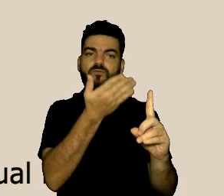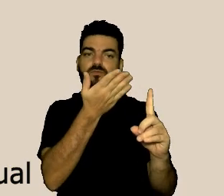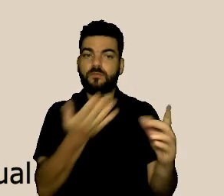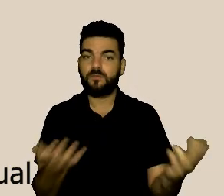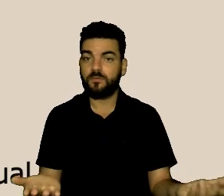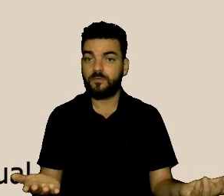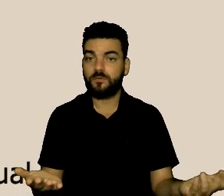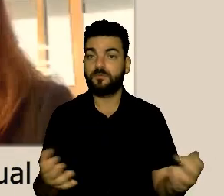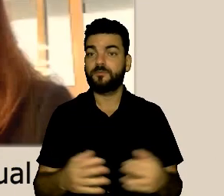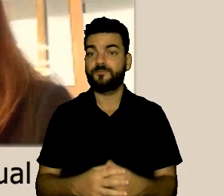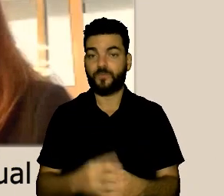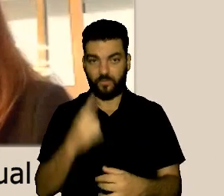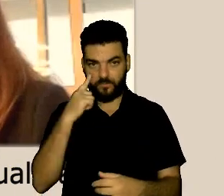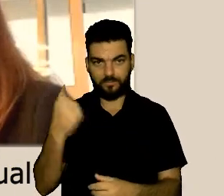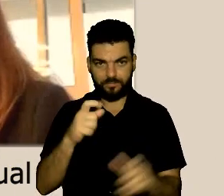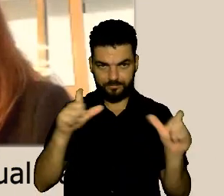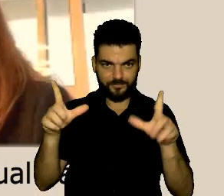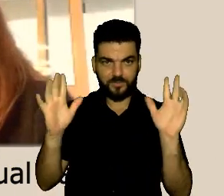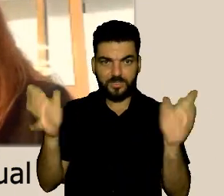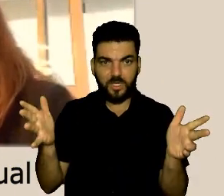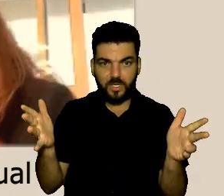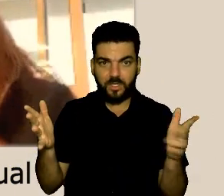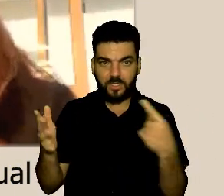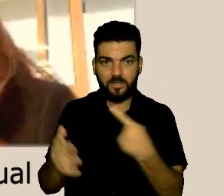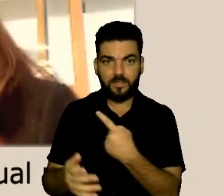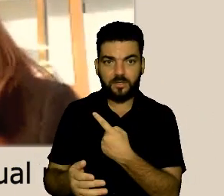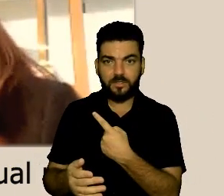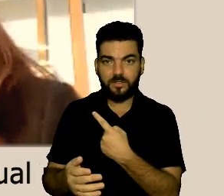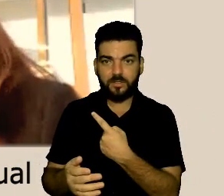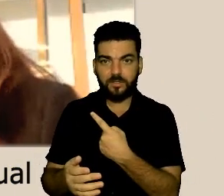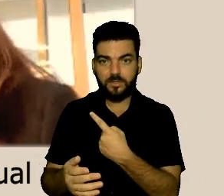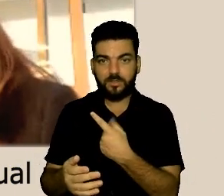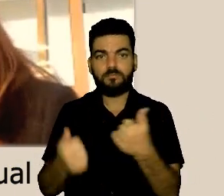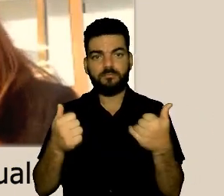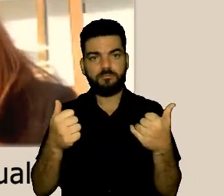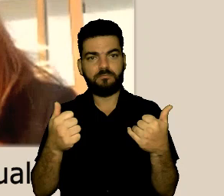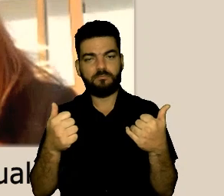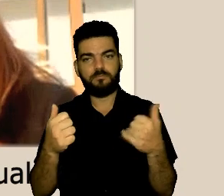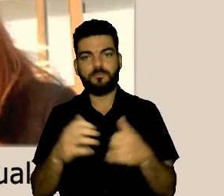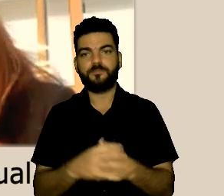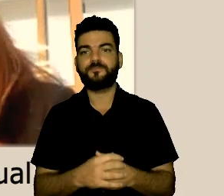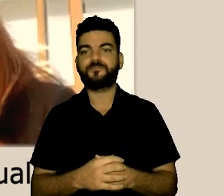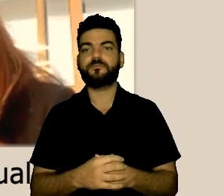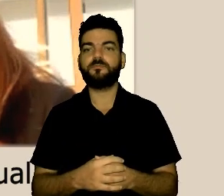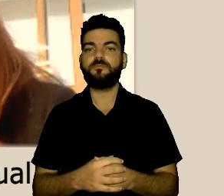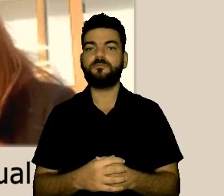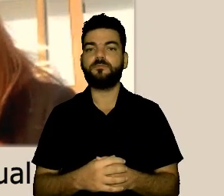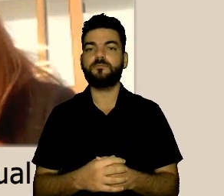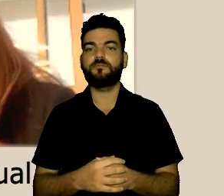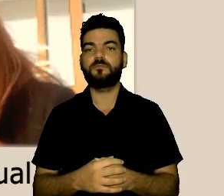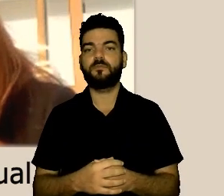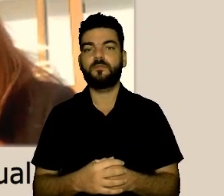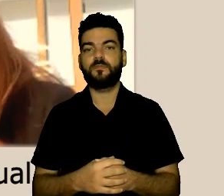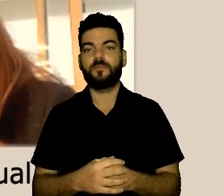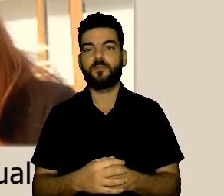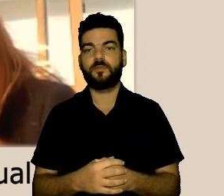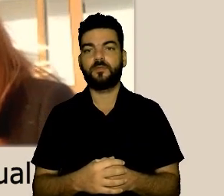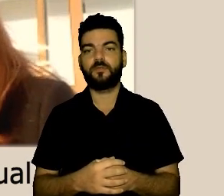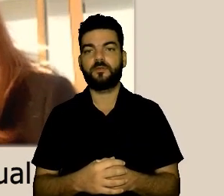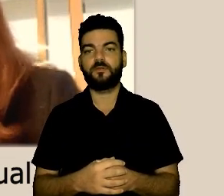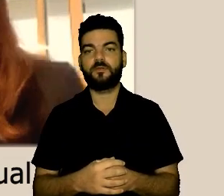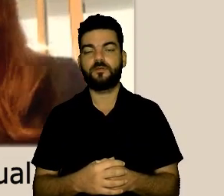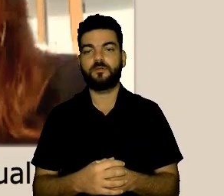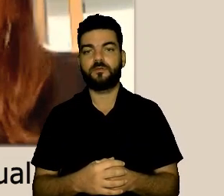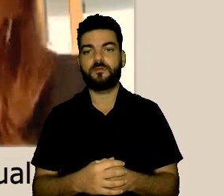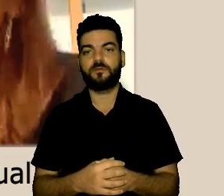primeiro, mas continuamos a nossa conversa aqui. O acolhimento da